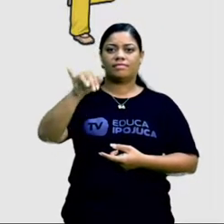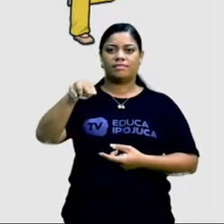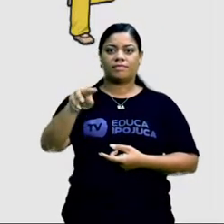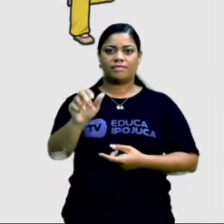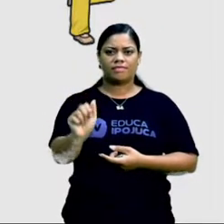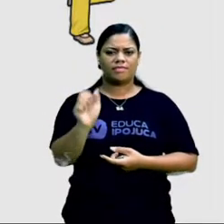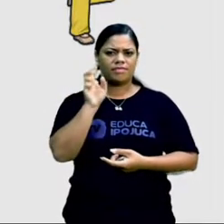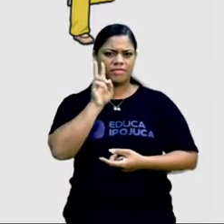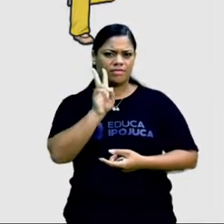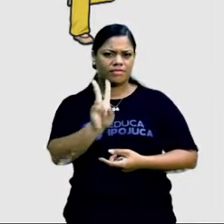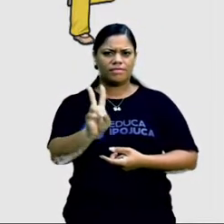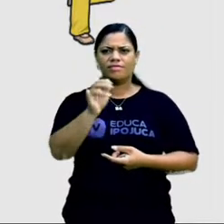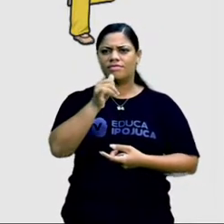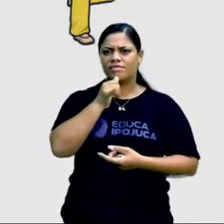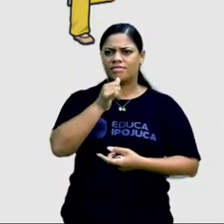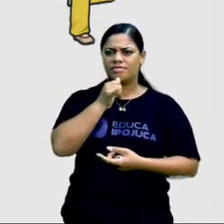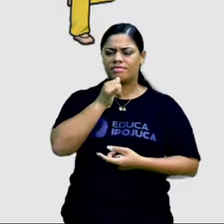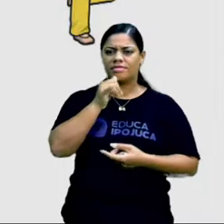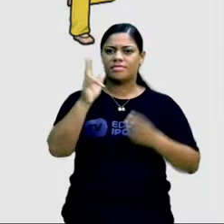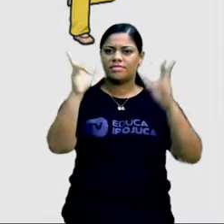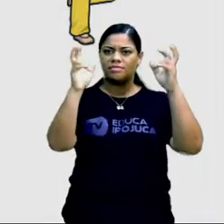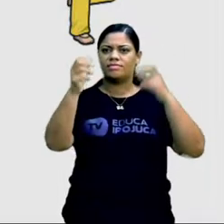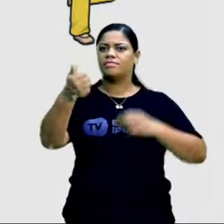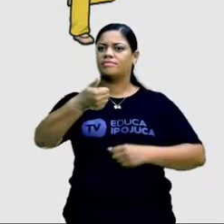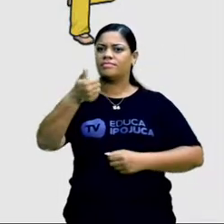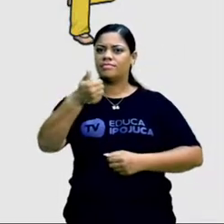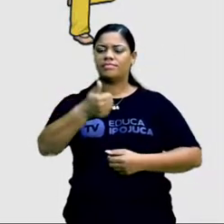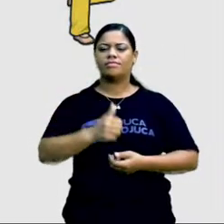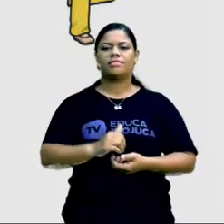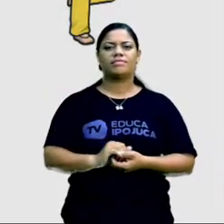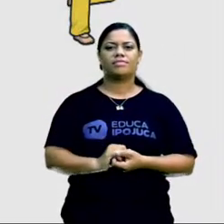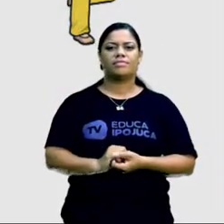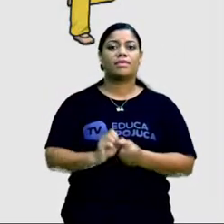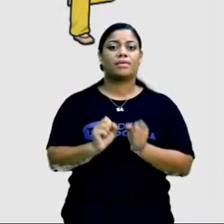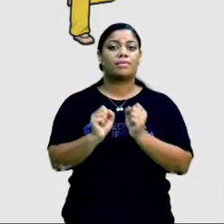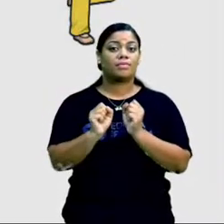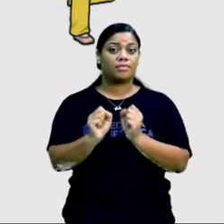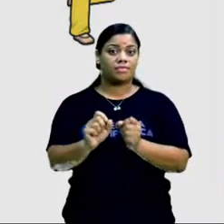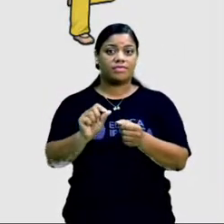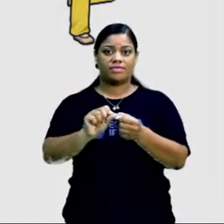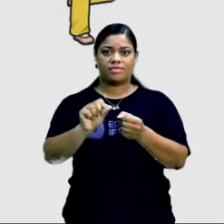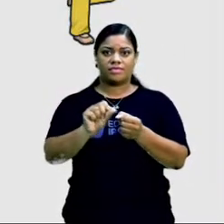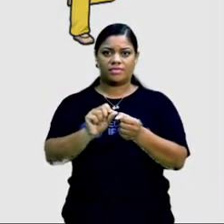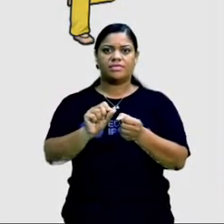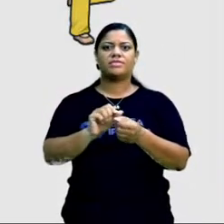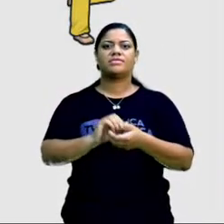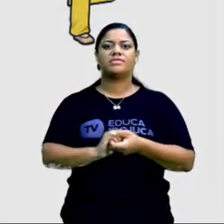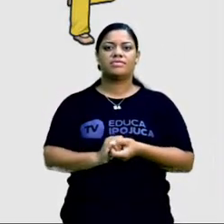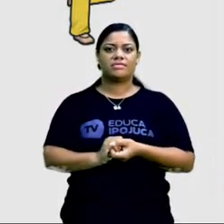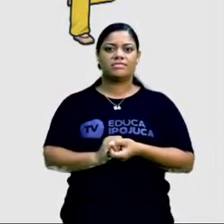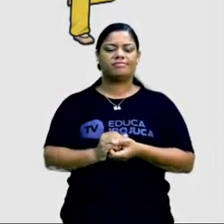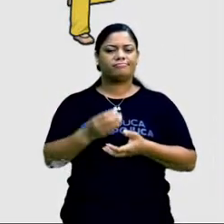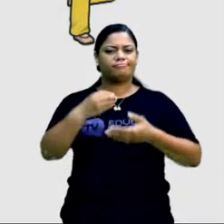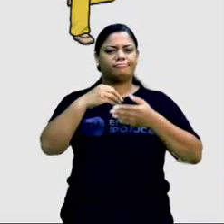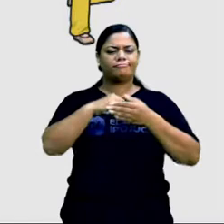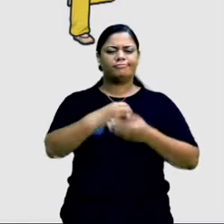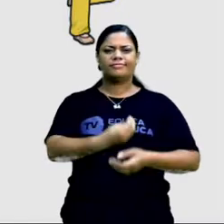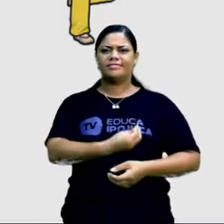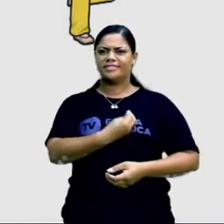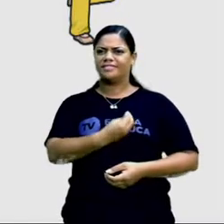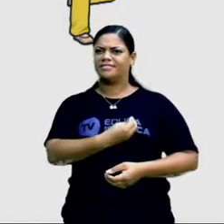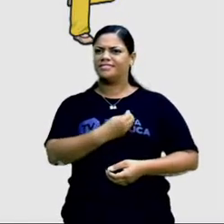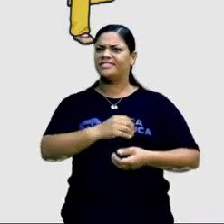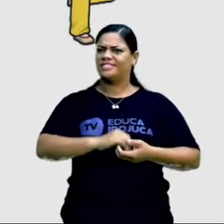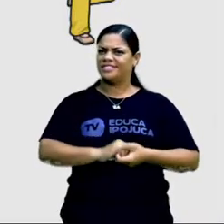Vamos ver um exemplo aqui do título principal. É possível fazer uma poupança de vida. Olha que